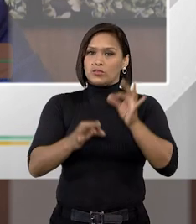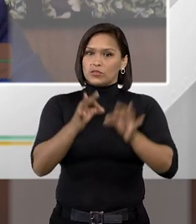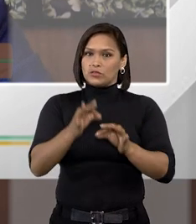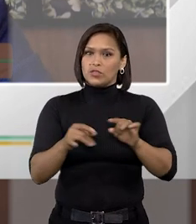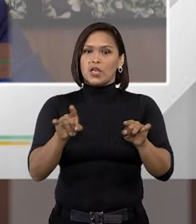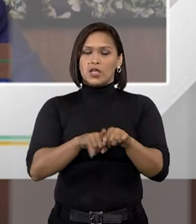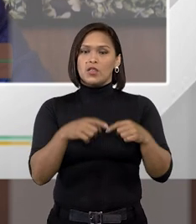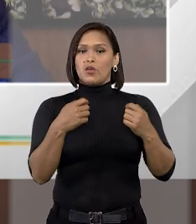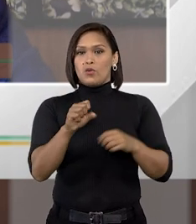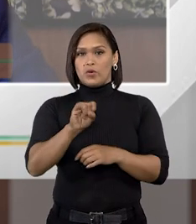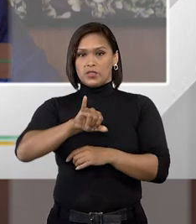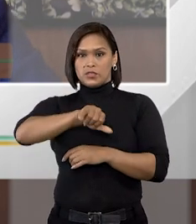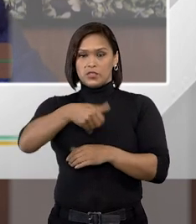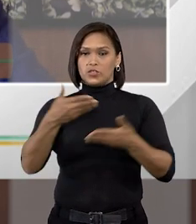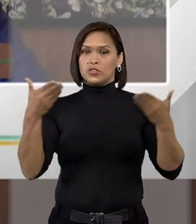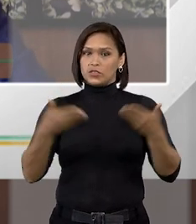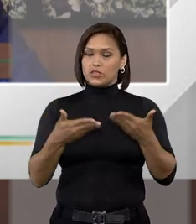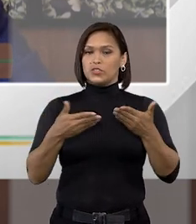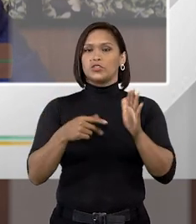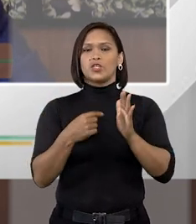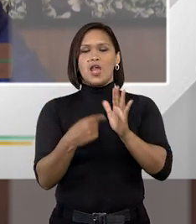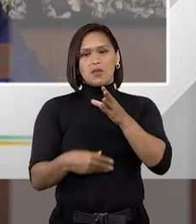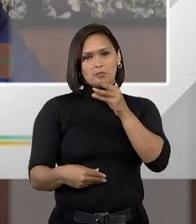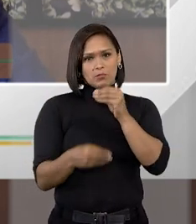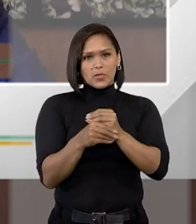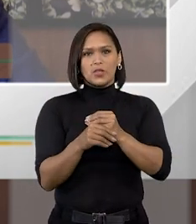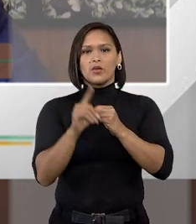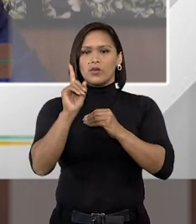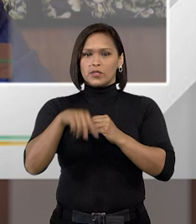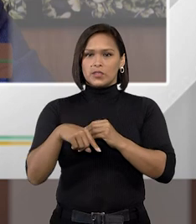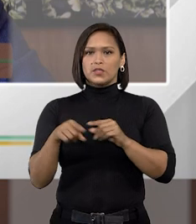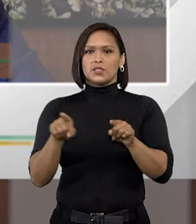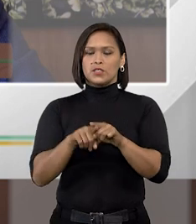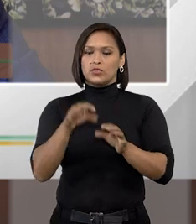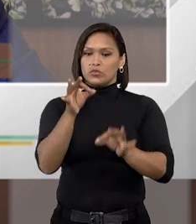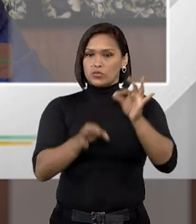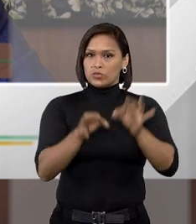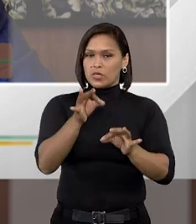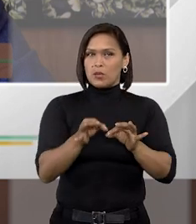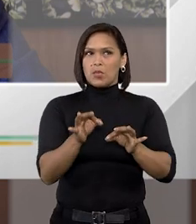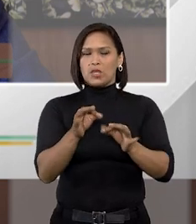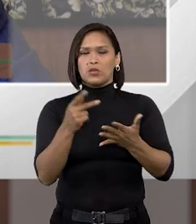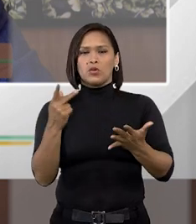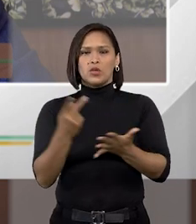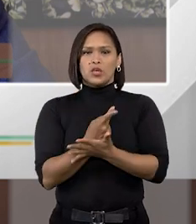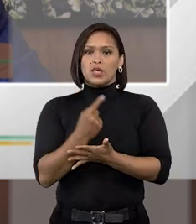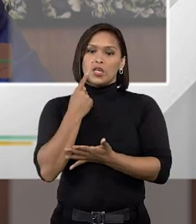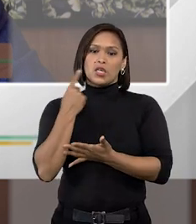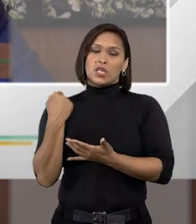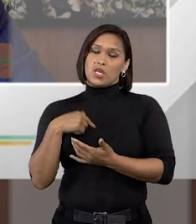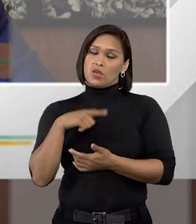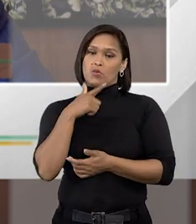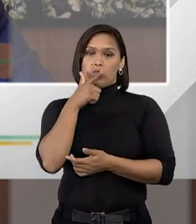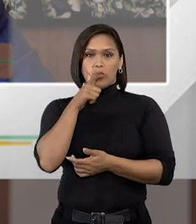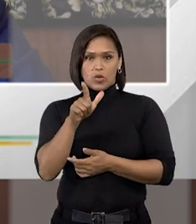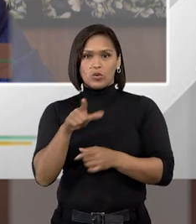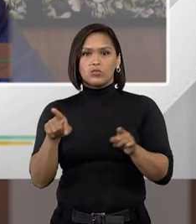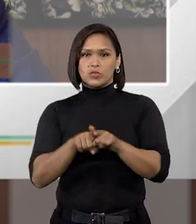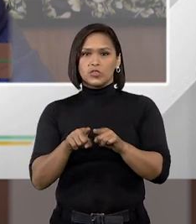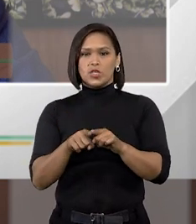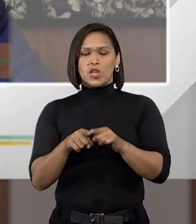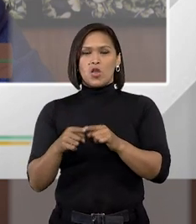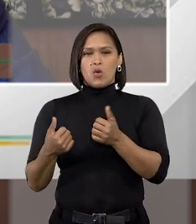inclusive o STJ já ratificou isso, num julgamento que eu considero inclusive